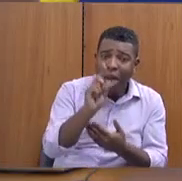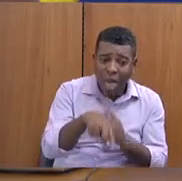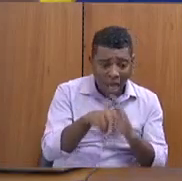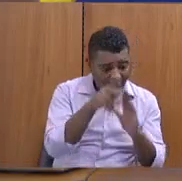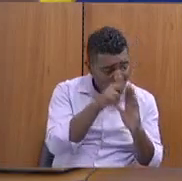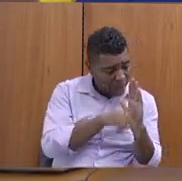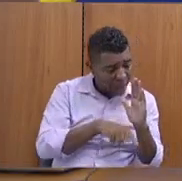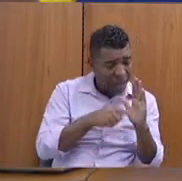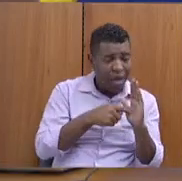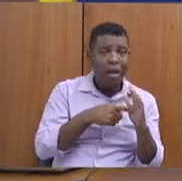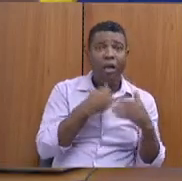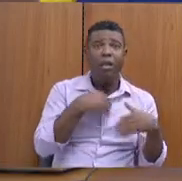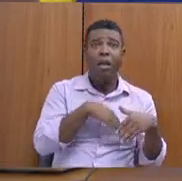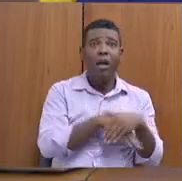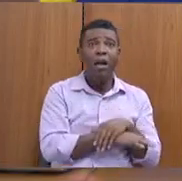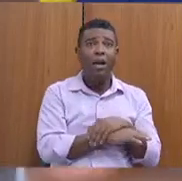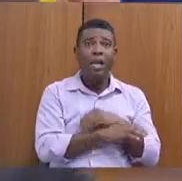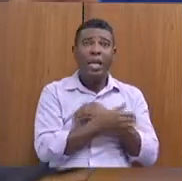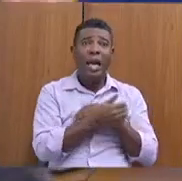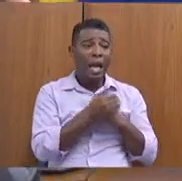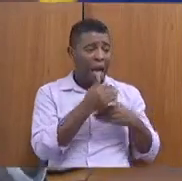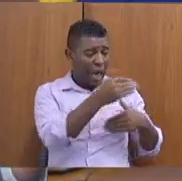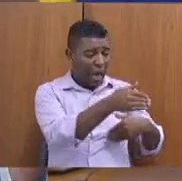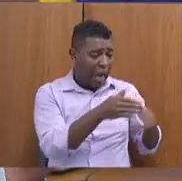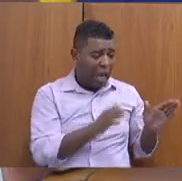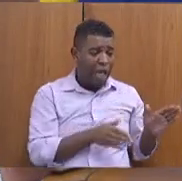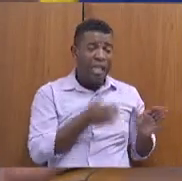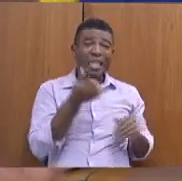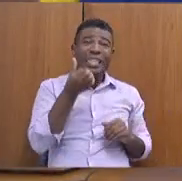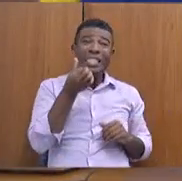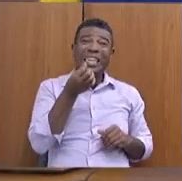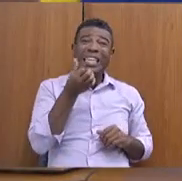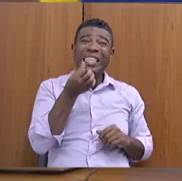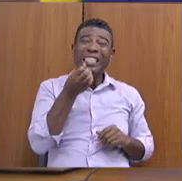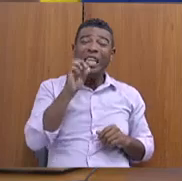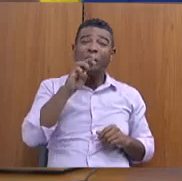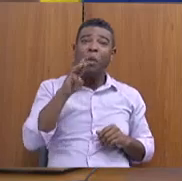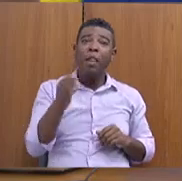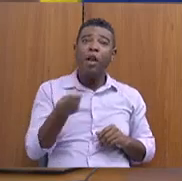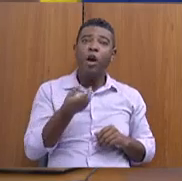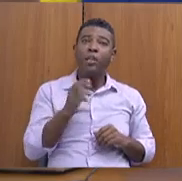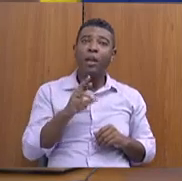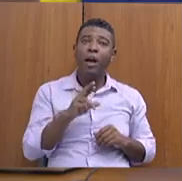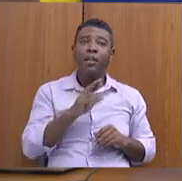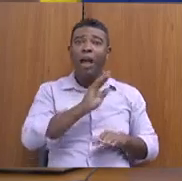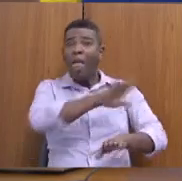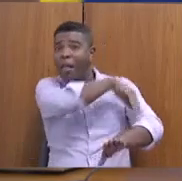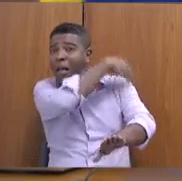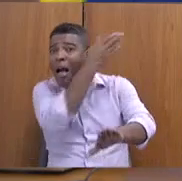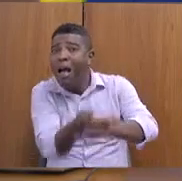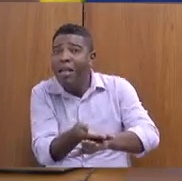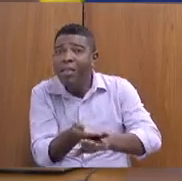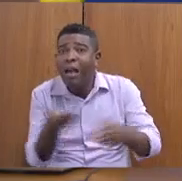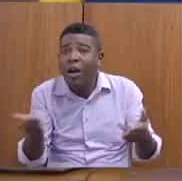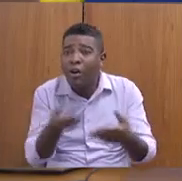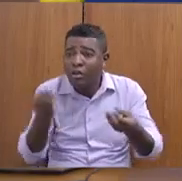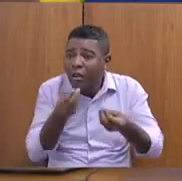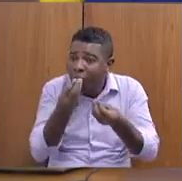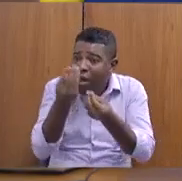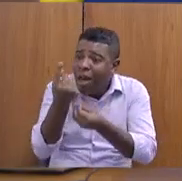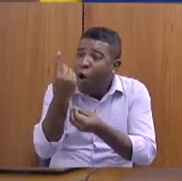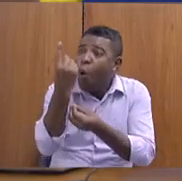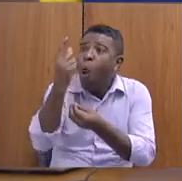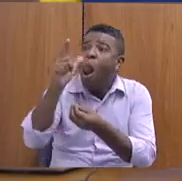mais de 16 milhões de reais lá em 2018. Até hoje, não se entregaram um litro de leite sequer